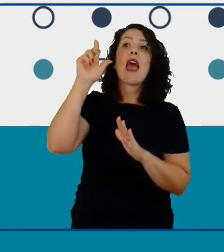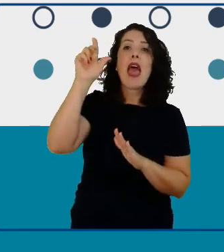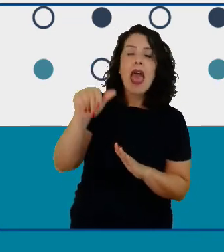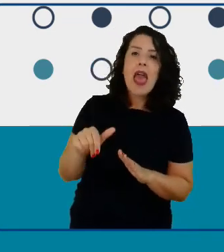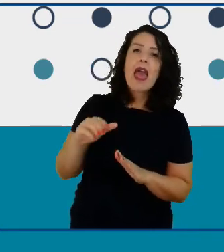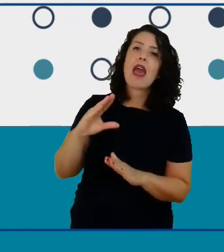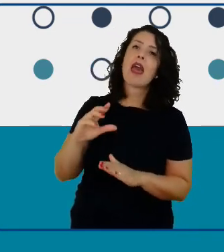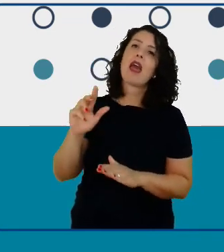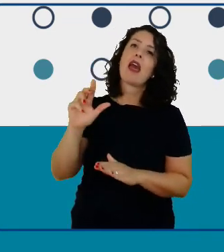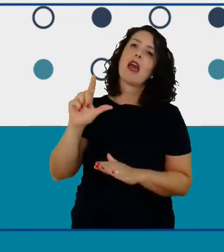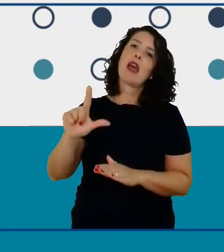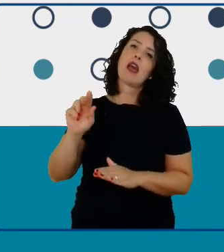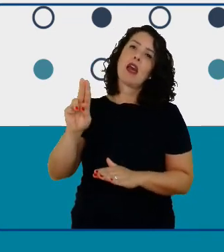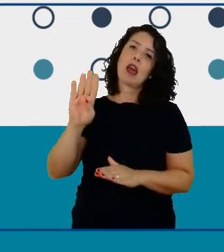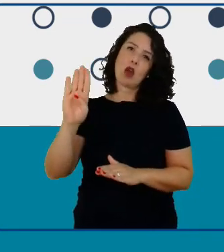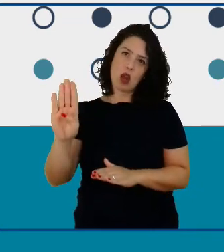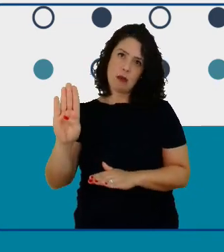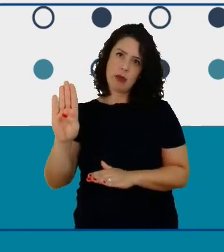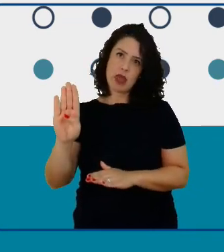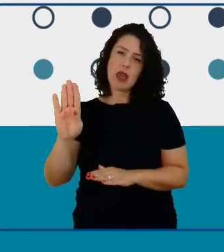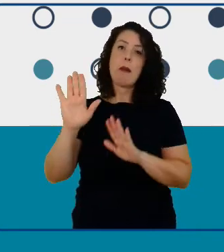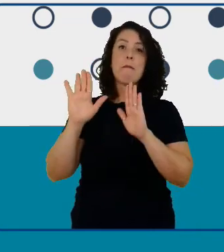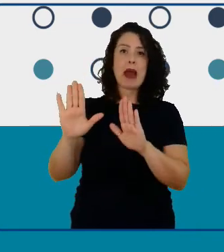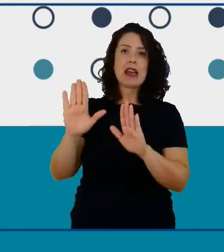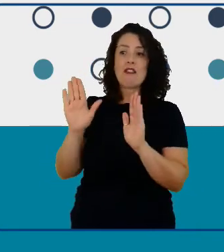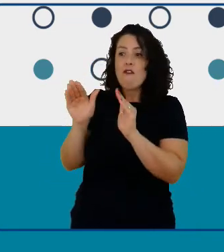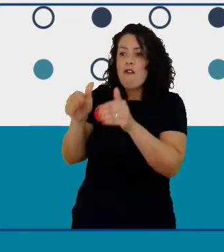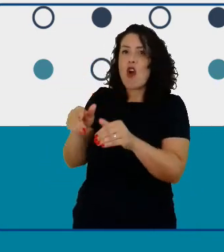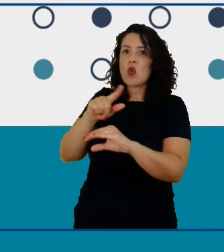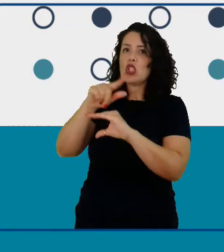se chamar de clubes de matemática clubes de programação